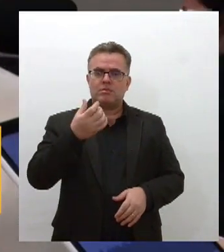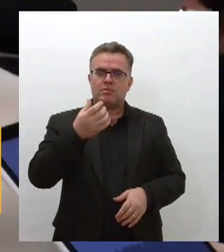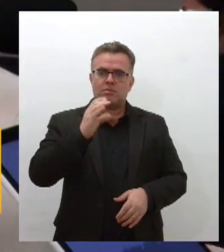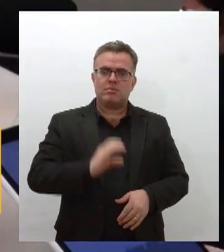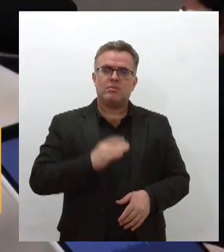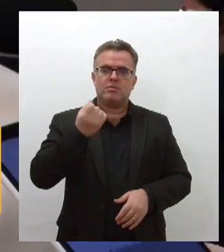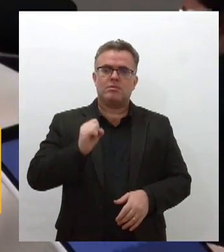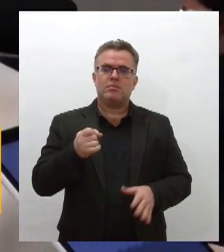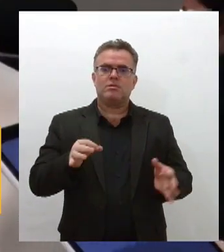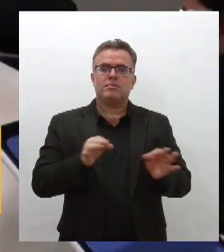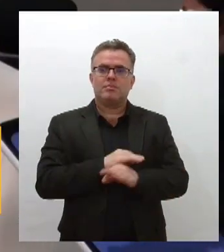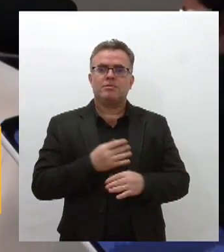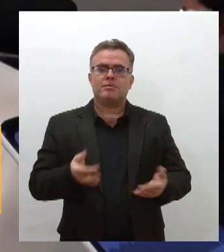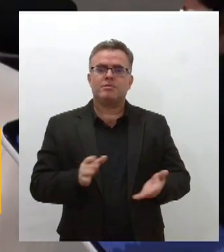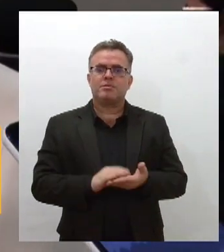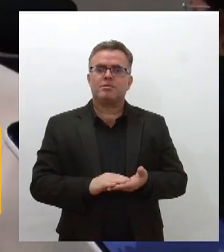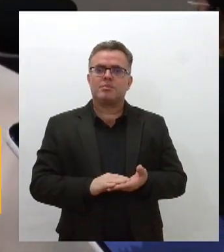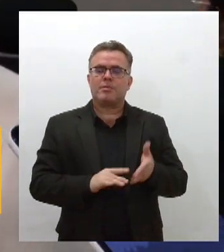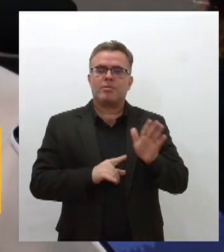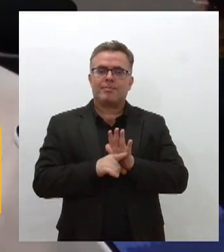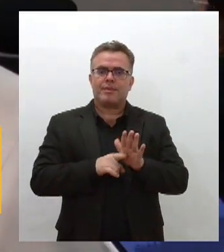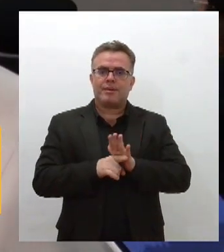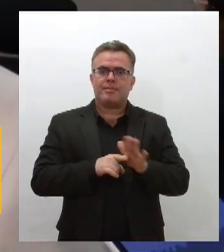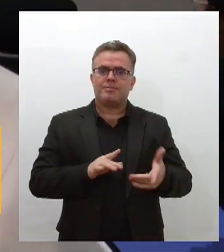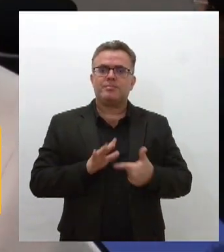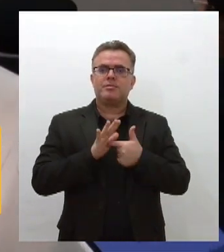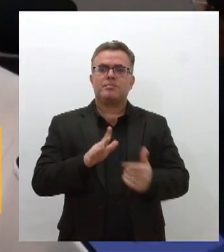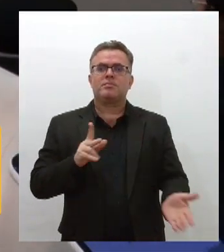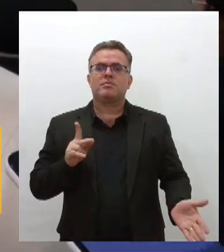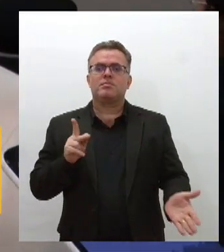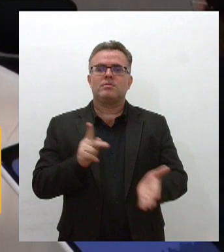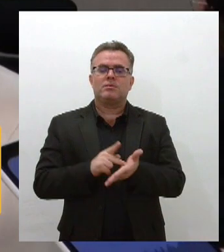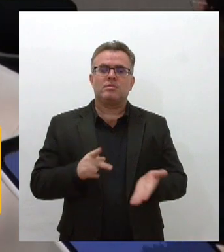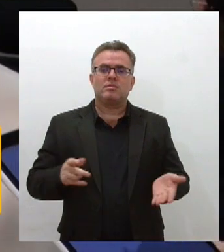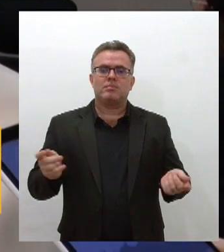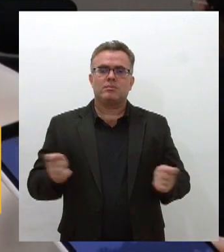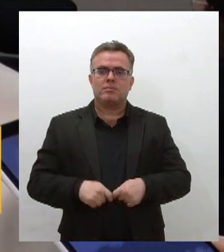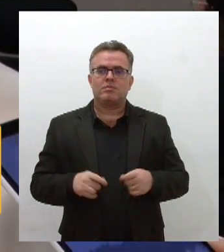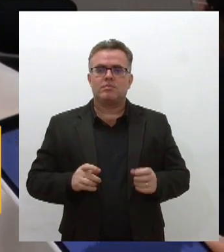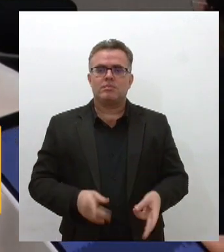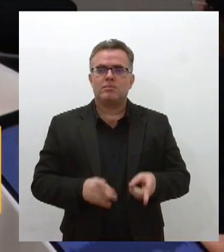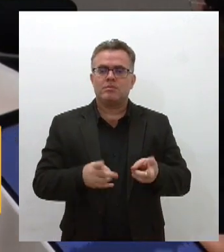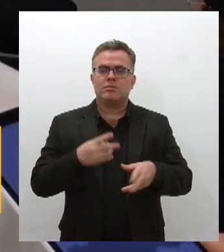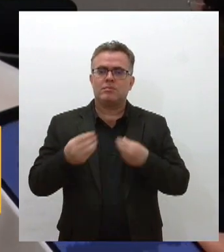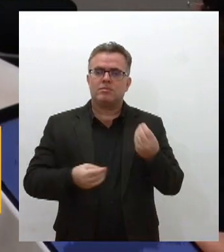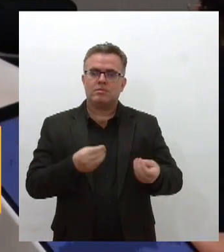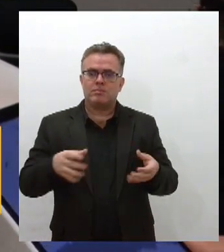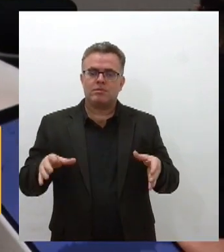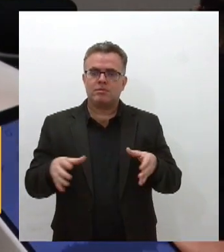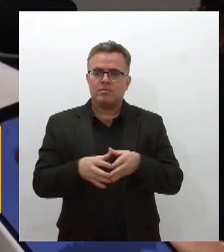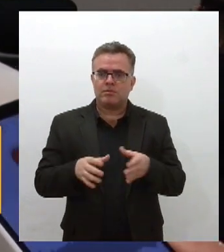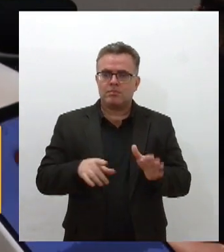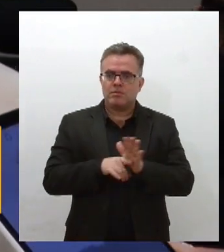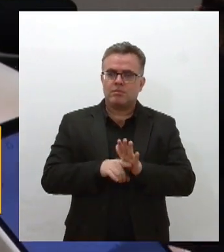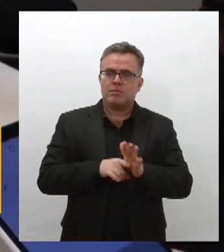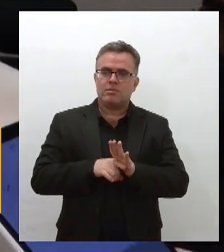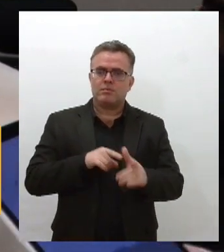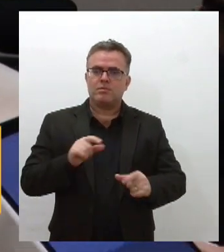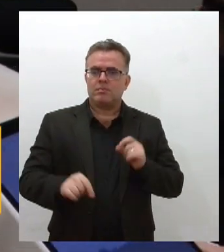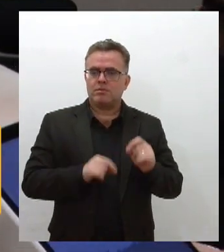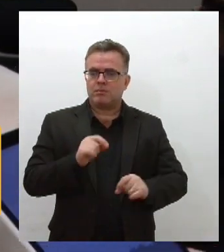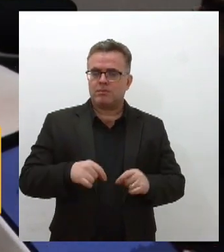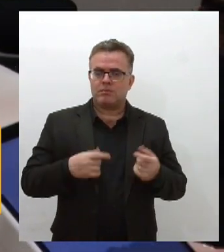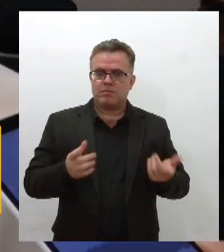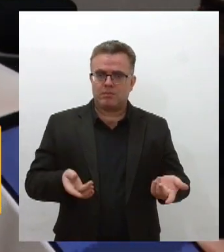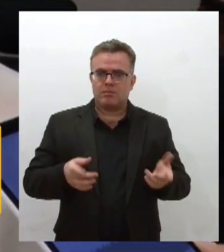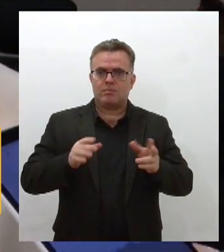uma agenda de pesquisa já consolidada tenho um consultor de um grupo de pesquisa tenho mais de uma dezena